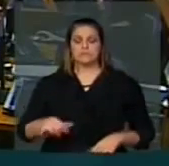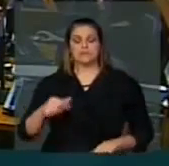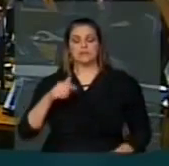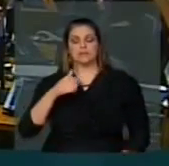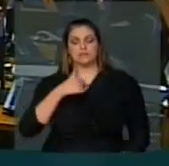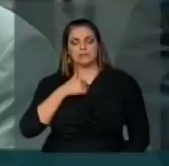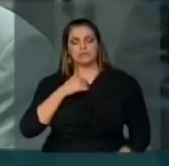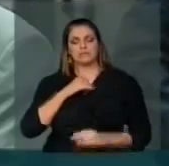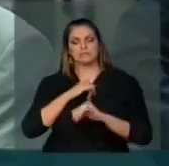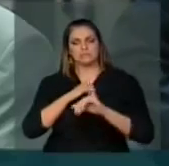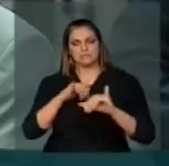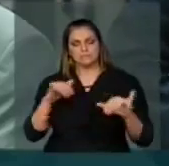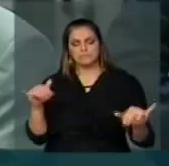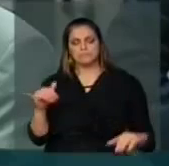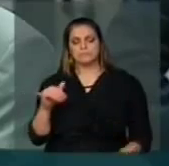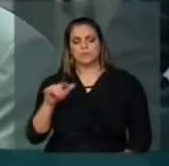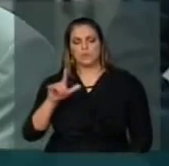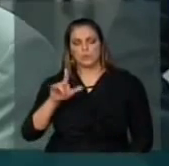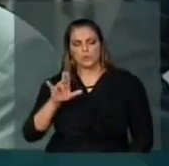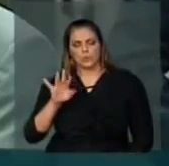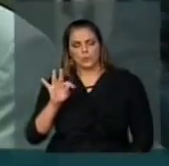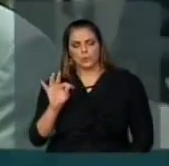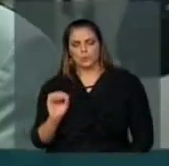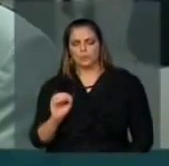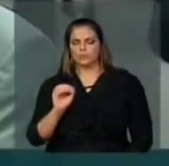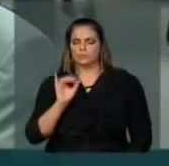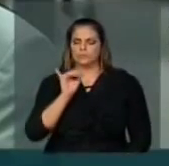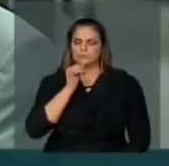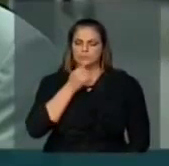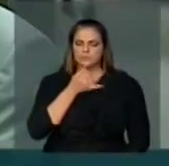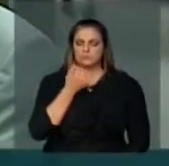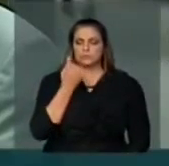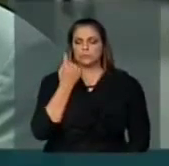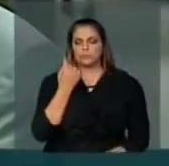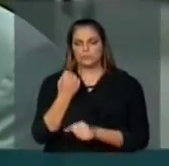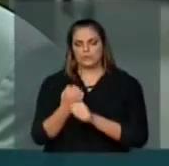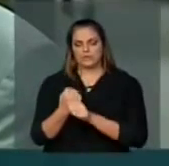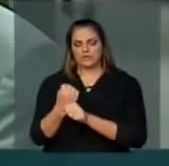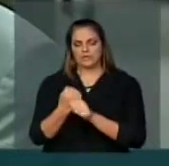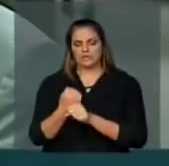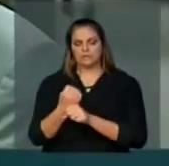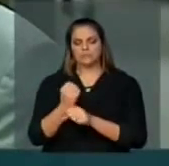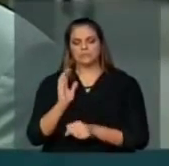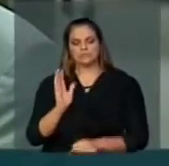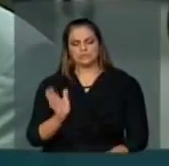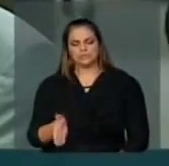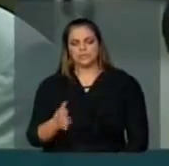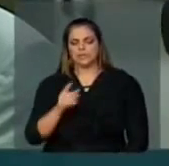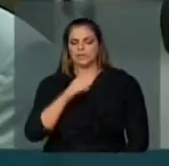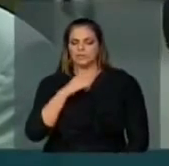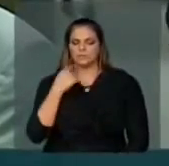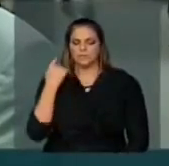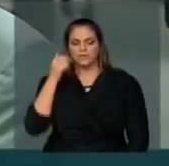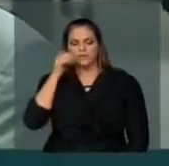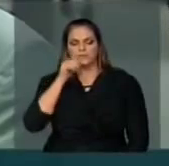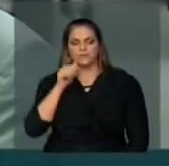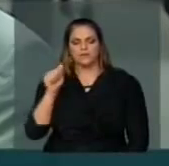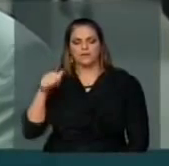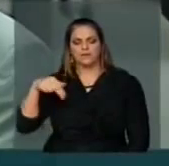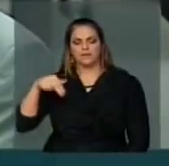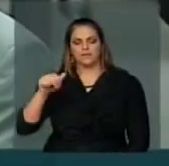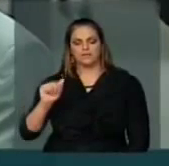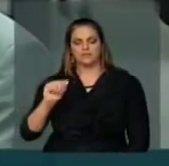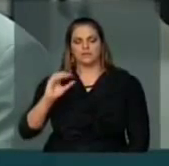enlutado, um ano da morte evitável de Ana Carolina